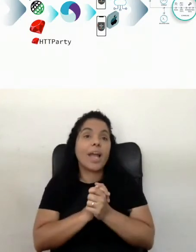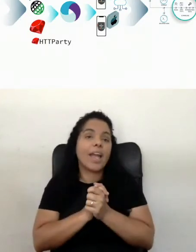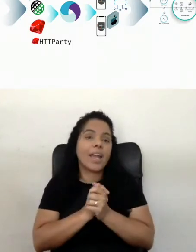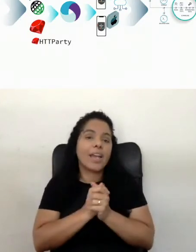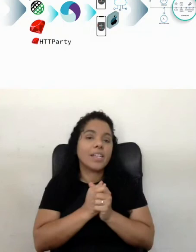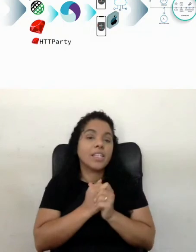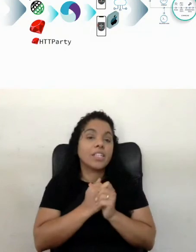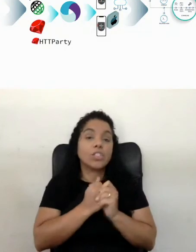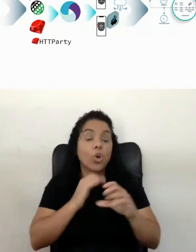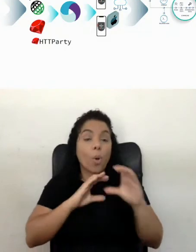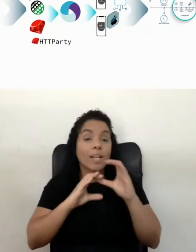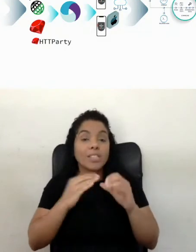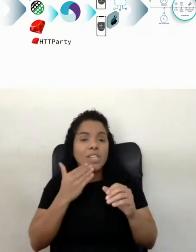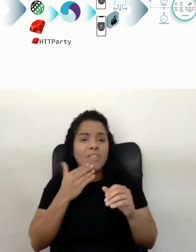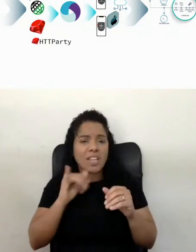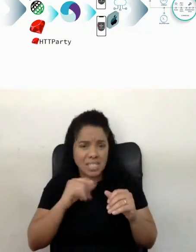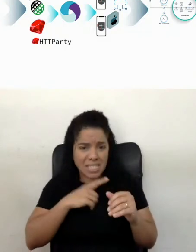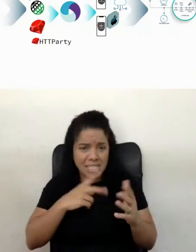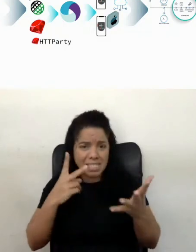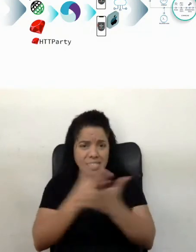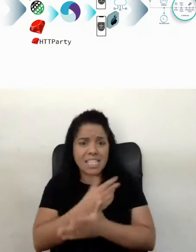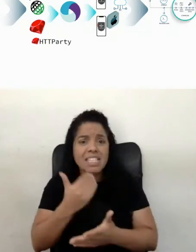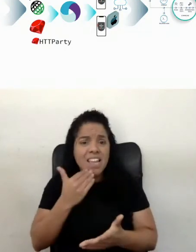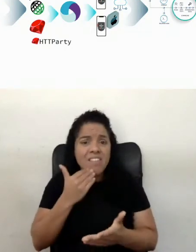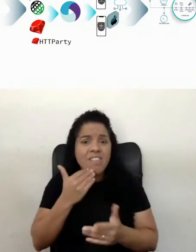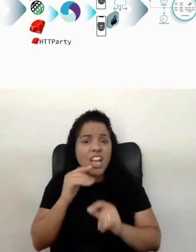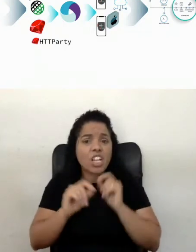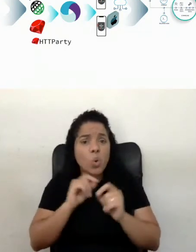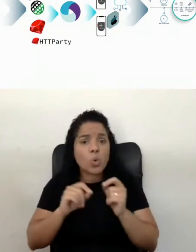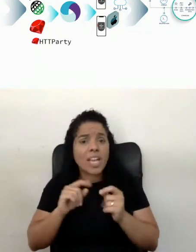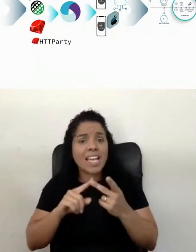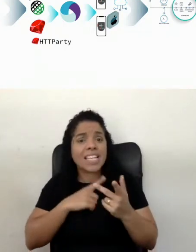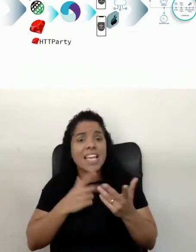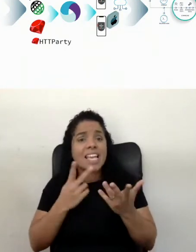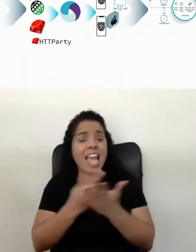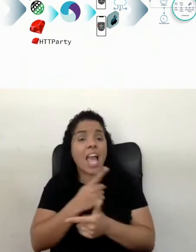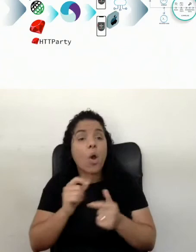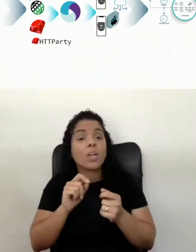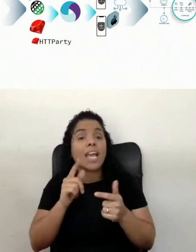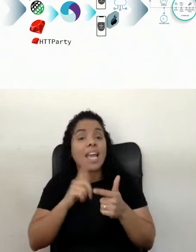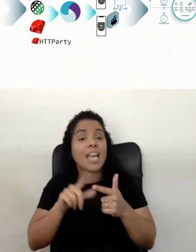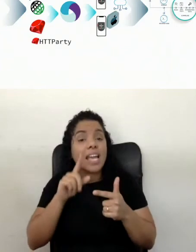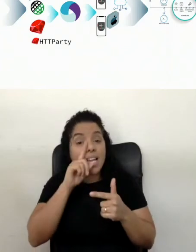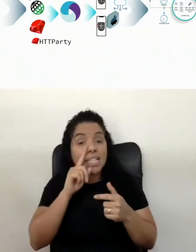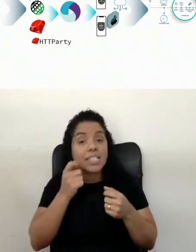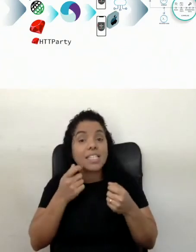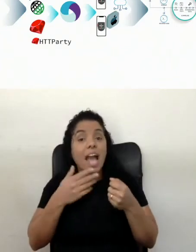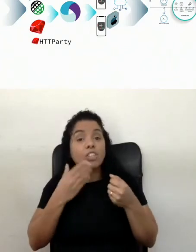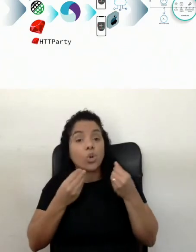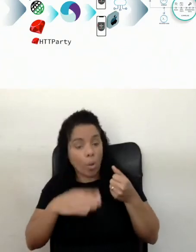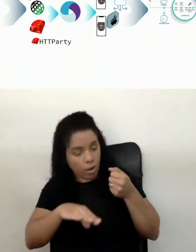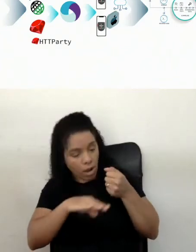de comunicação de defeito, poxa, se eu abro um defeito, o que é criticidade dentro da minha empresa? O é alto, médio e baixo, né,